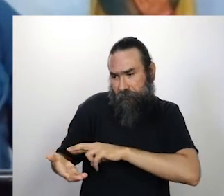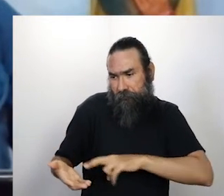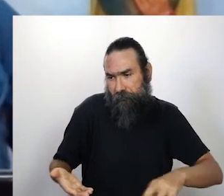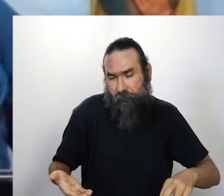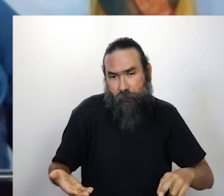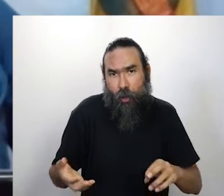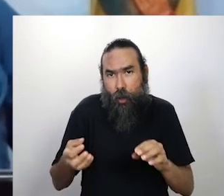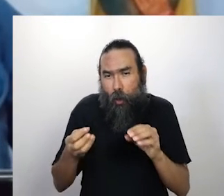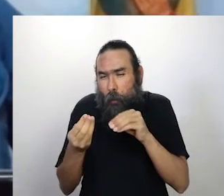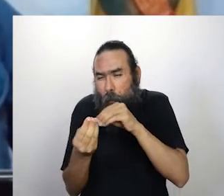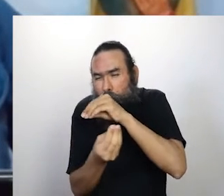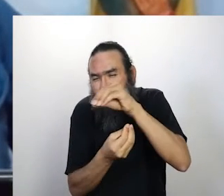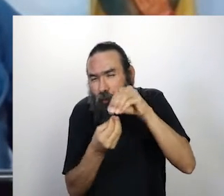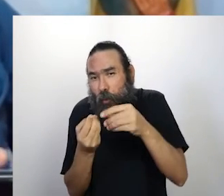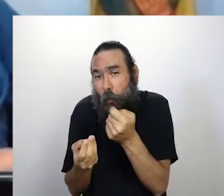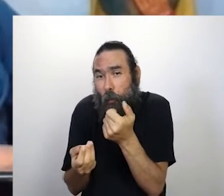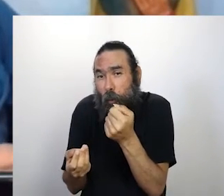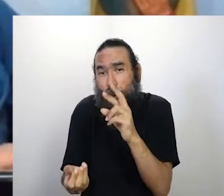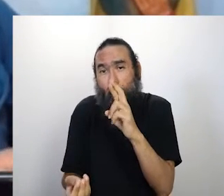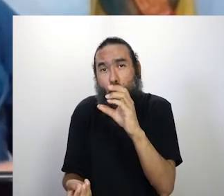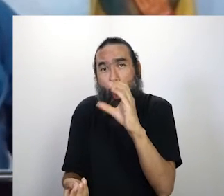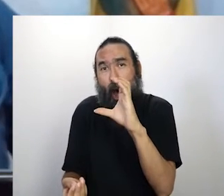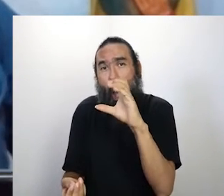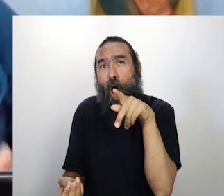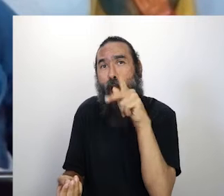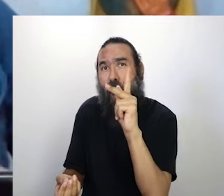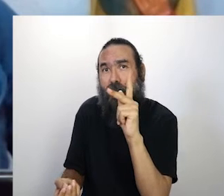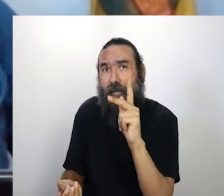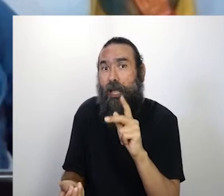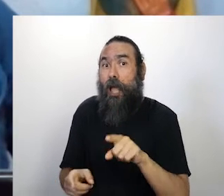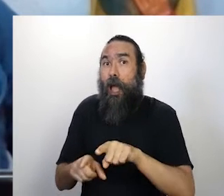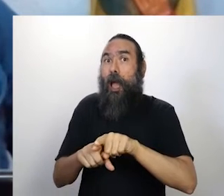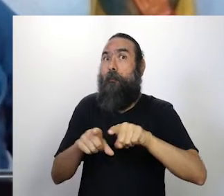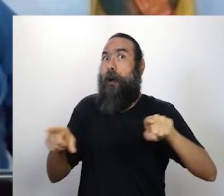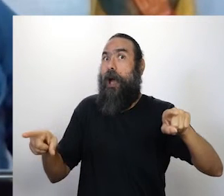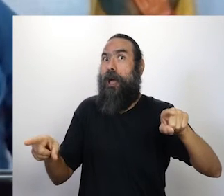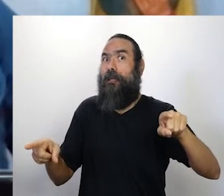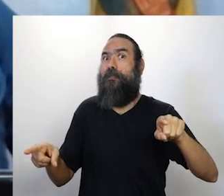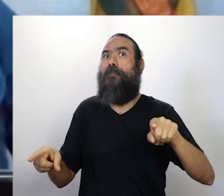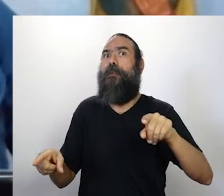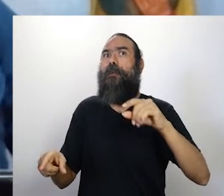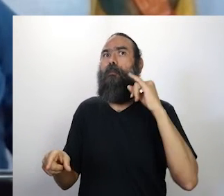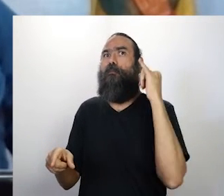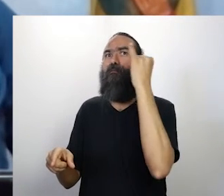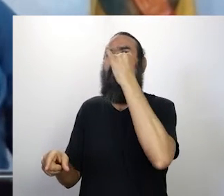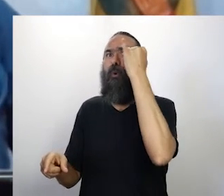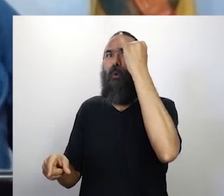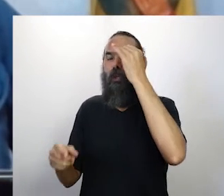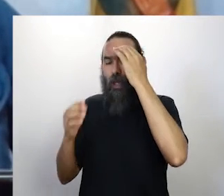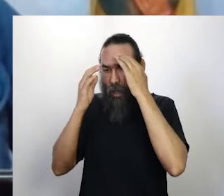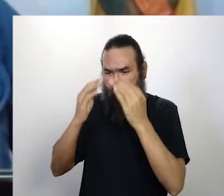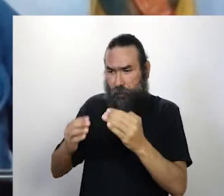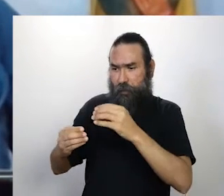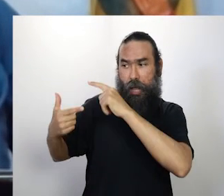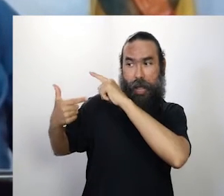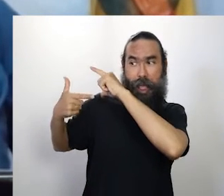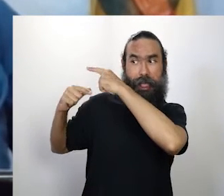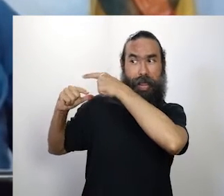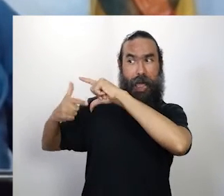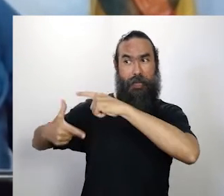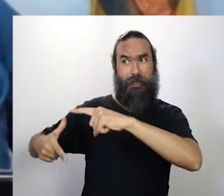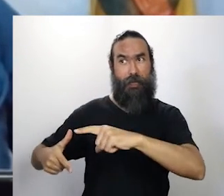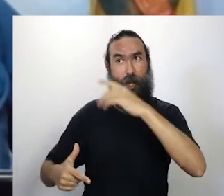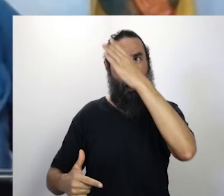turbinada na pedaleira, mas sem se afastar da tradição e das diversas manifestações da cultura popular da Mata Norte